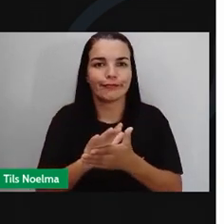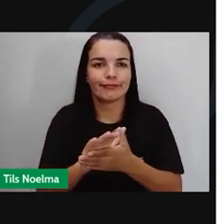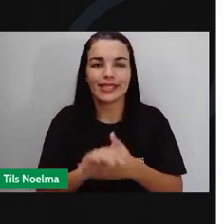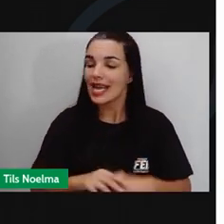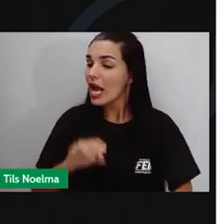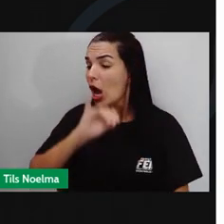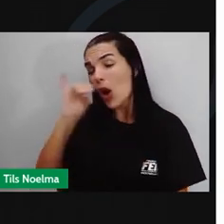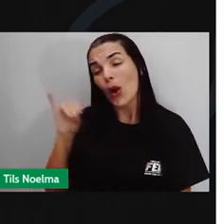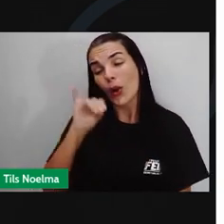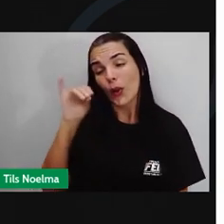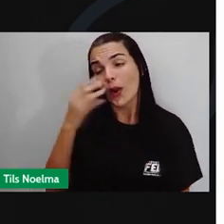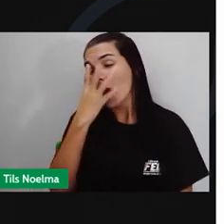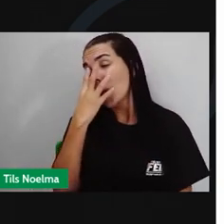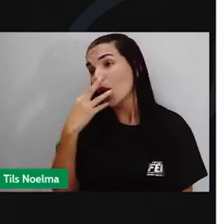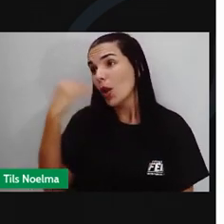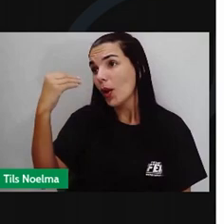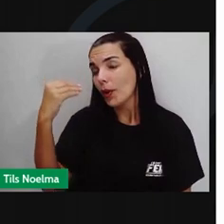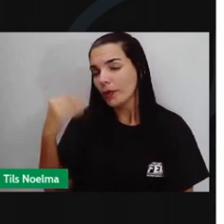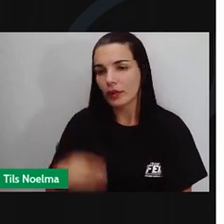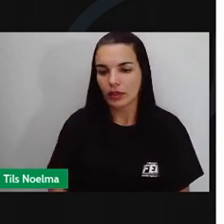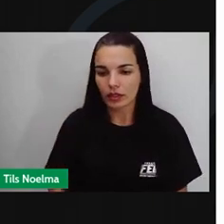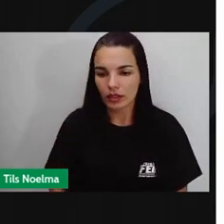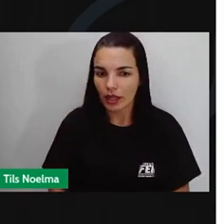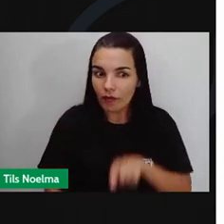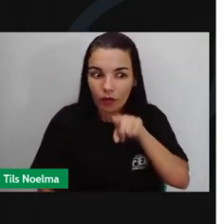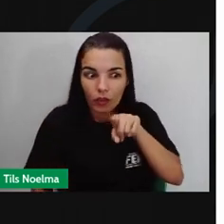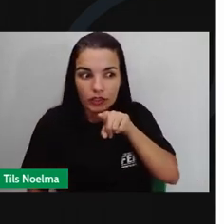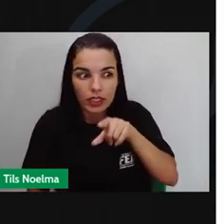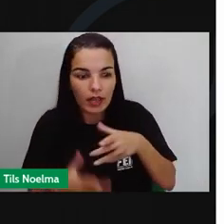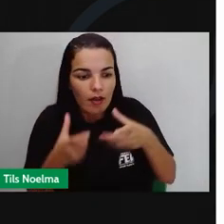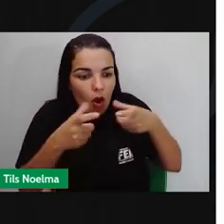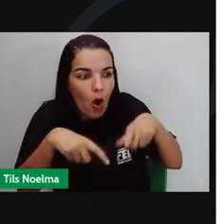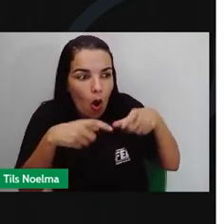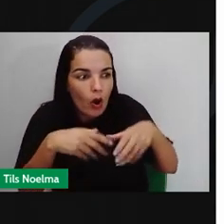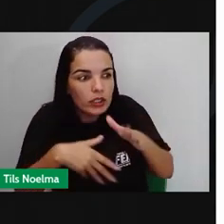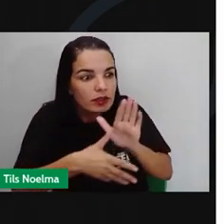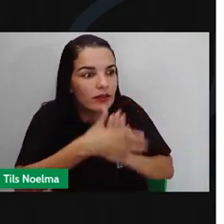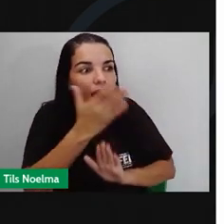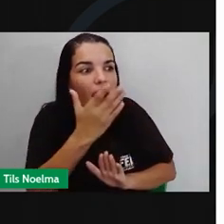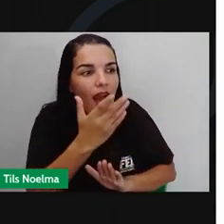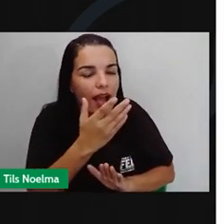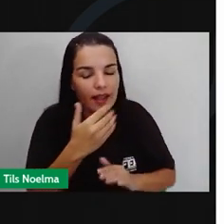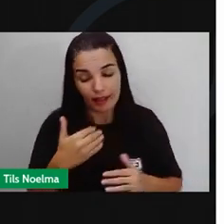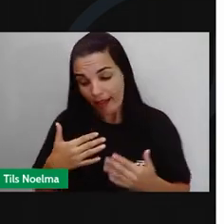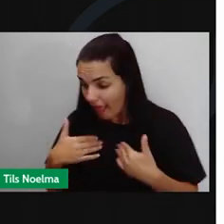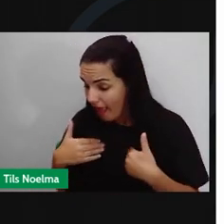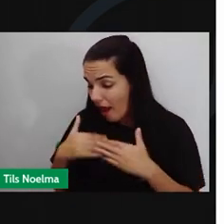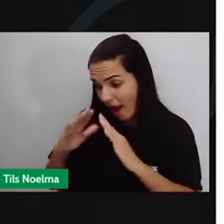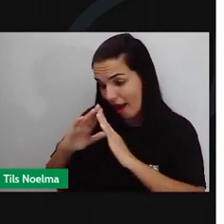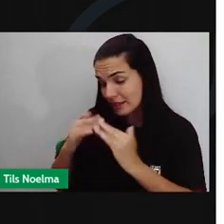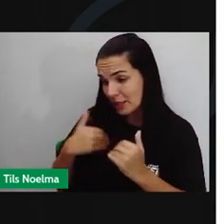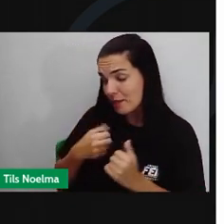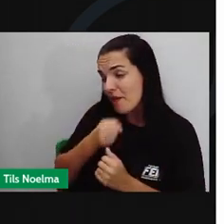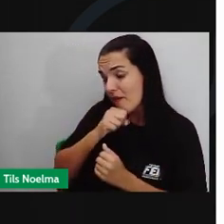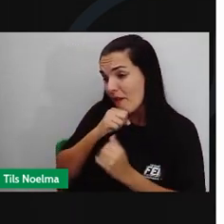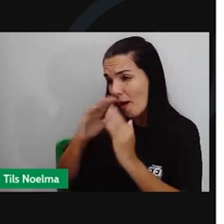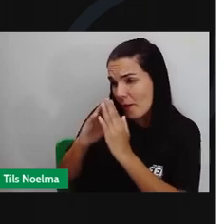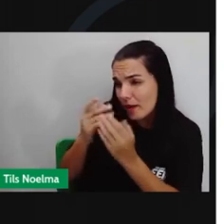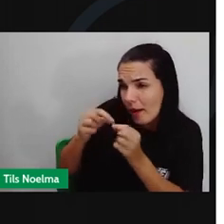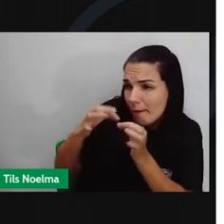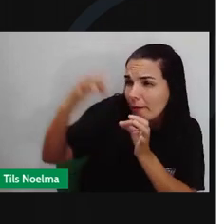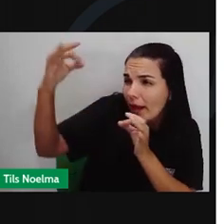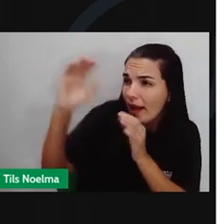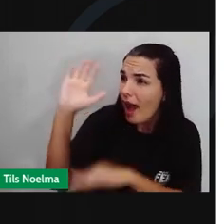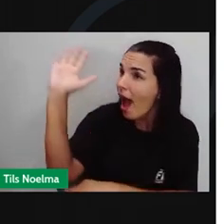lobo Aonde você vai? Hum, eu vou para a casa da minha vovó Que mora lá naquela árvore grande